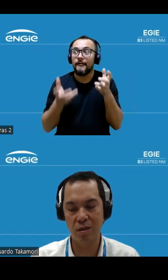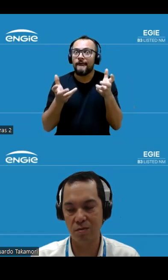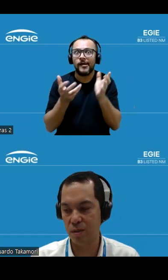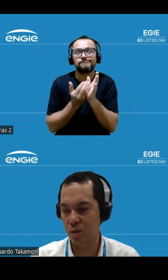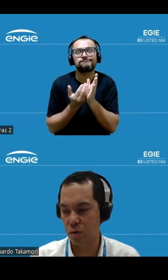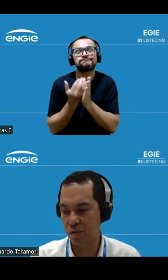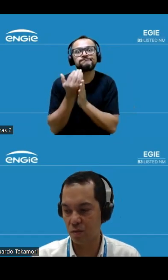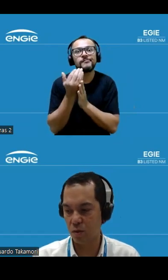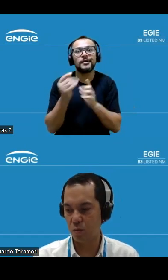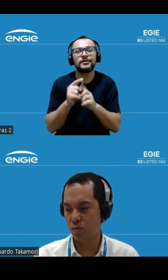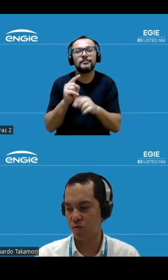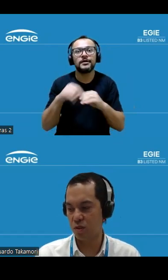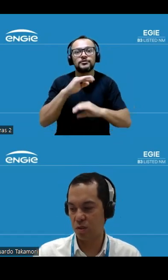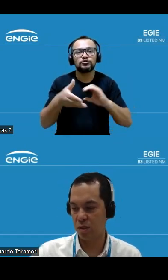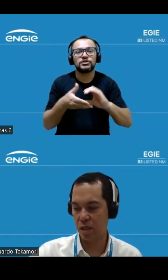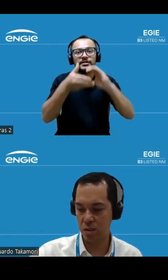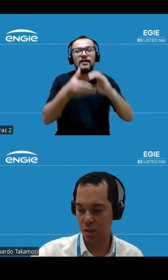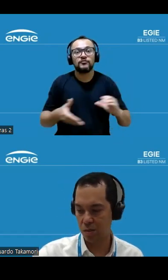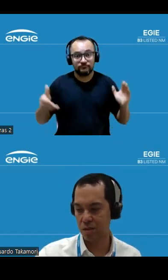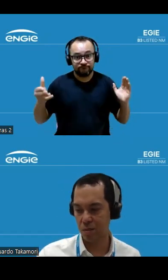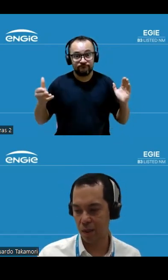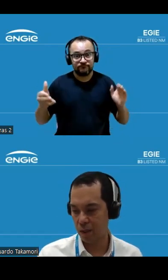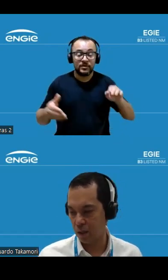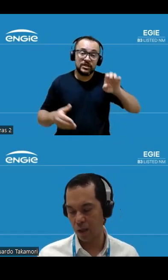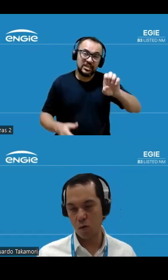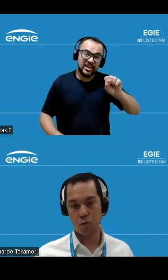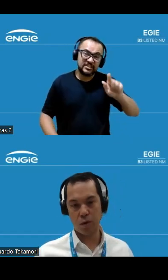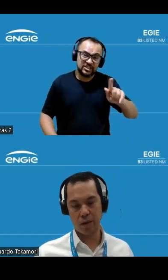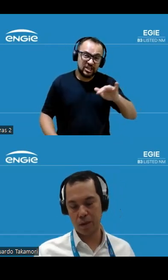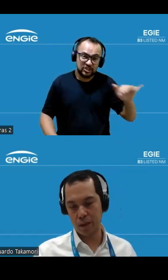sustentável sustentável não só do ponto de vista ESG mas também